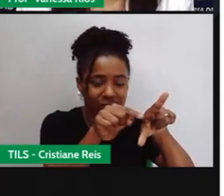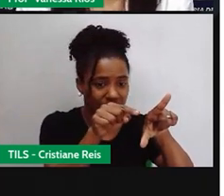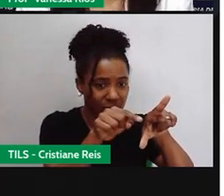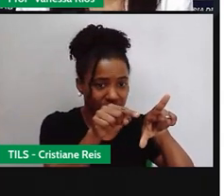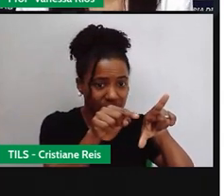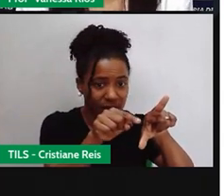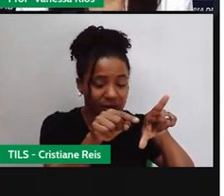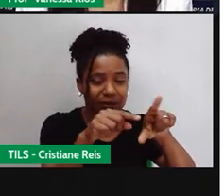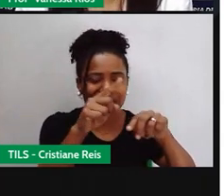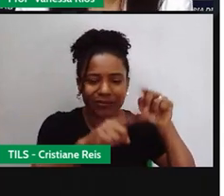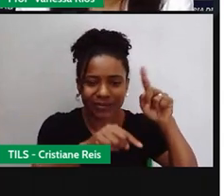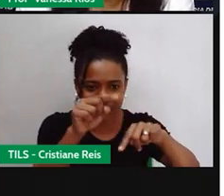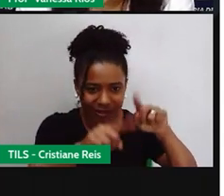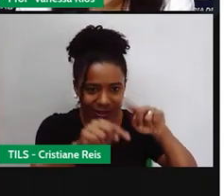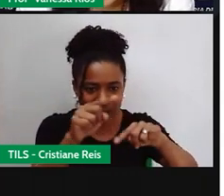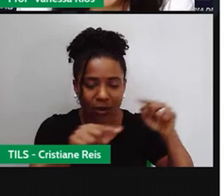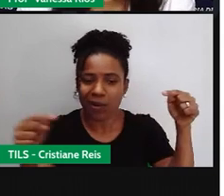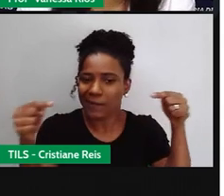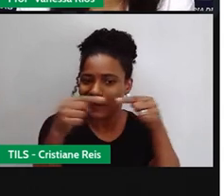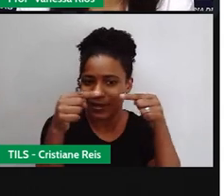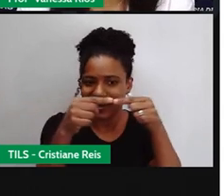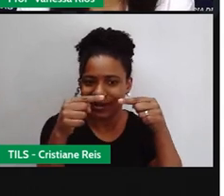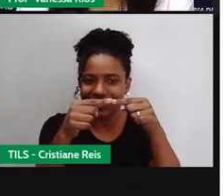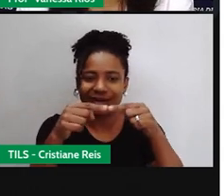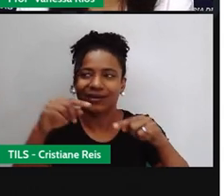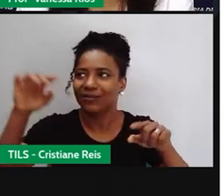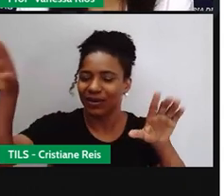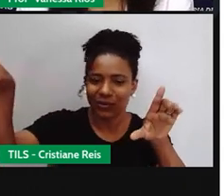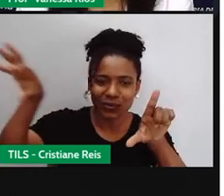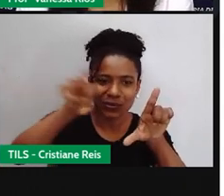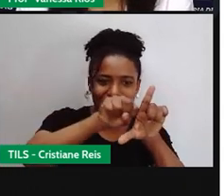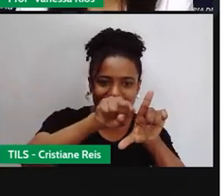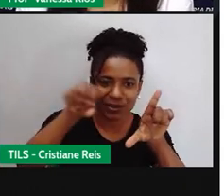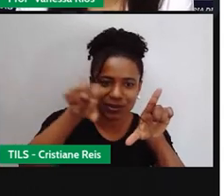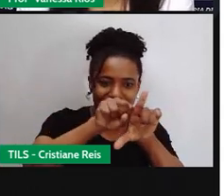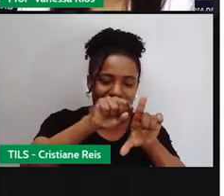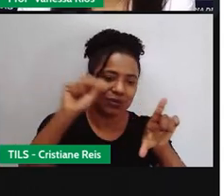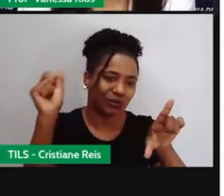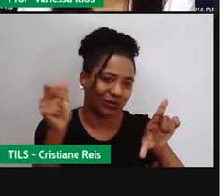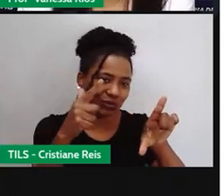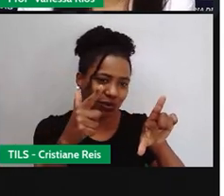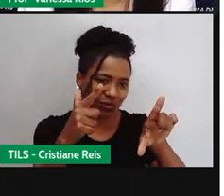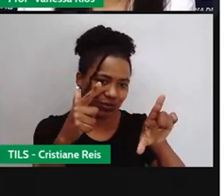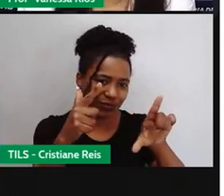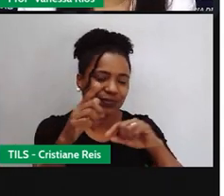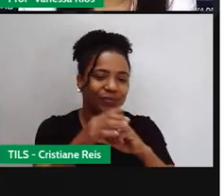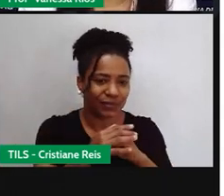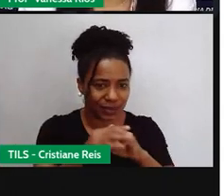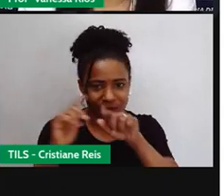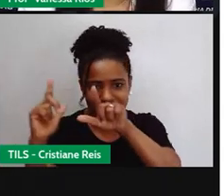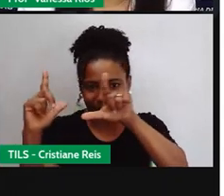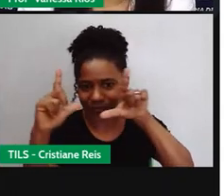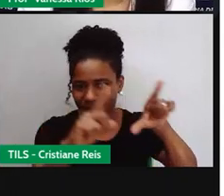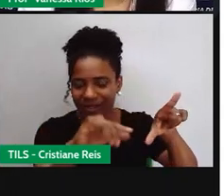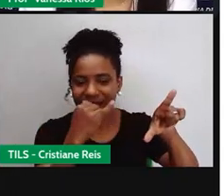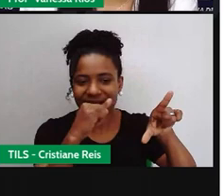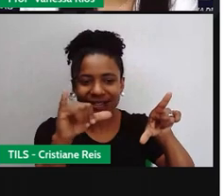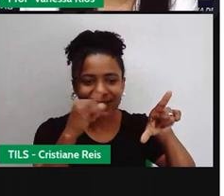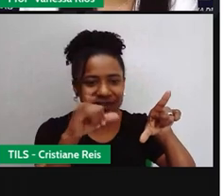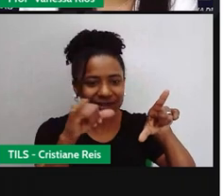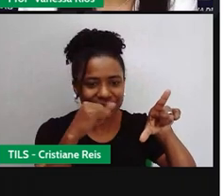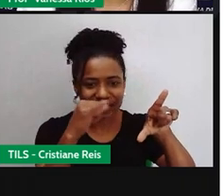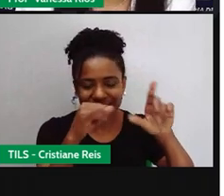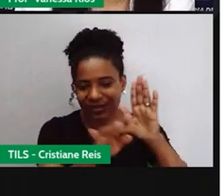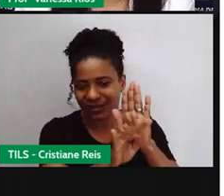existe um material também apropriado para a construção dessa placa que vai receber a energia térmica e